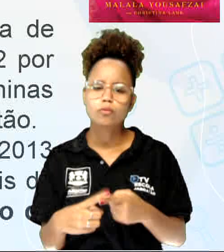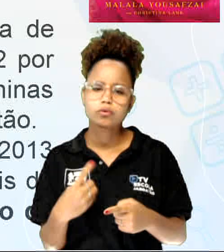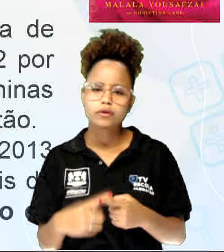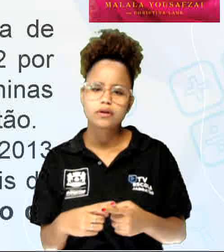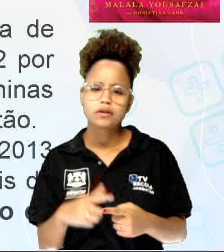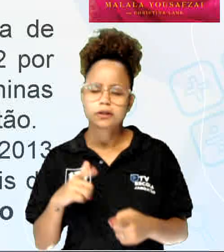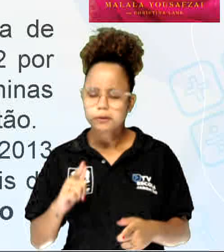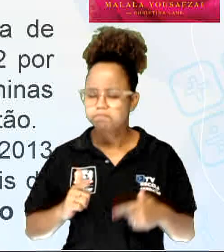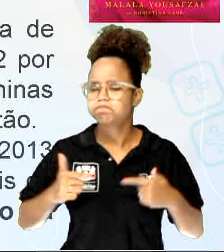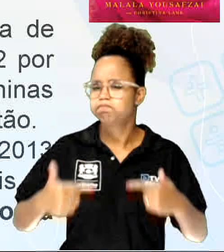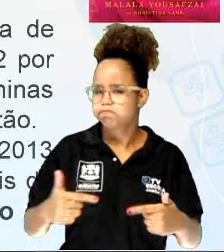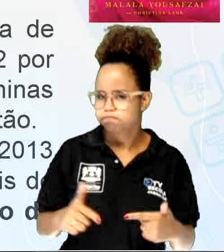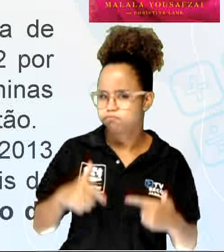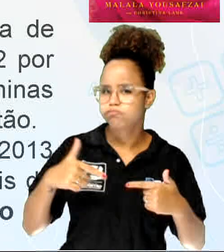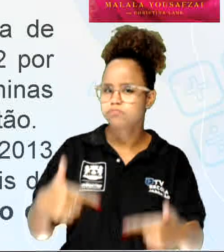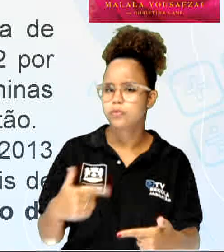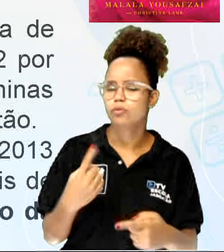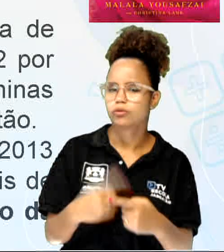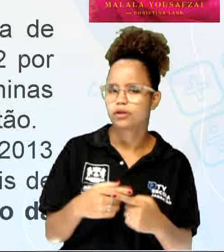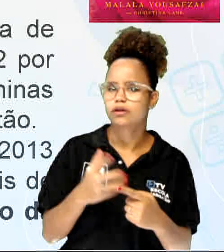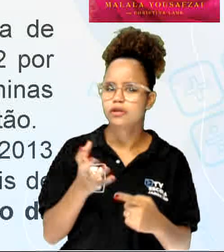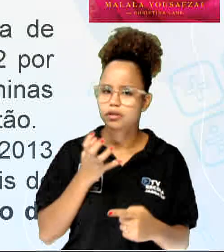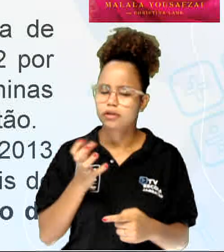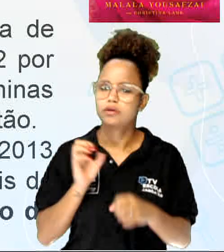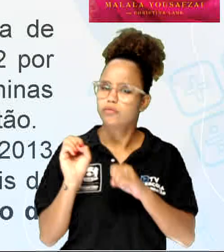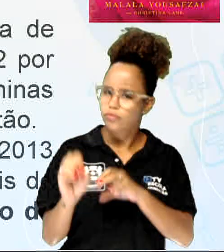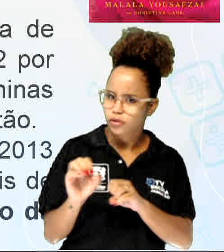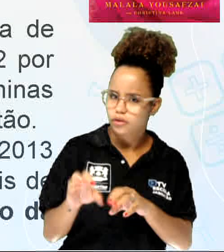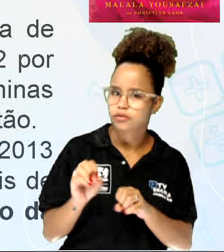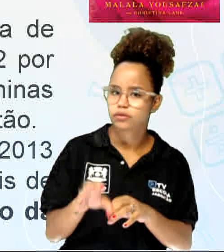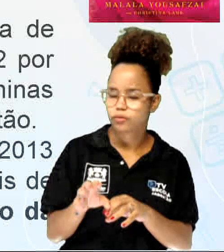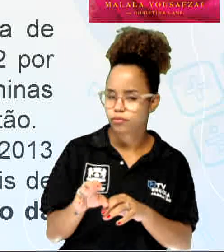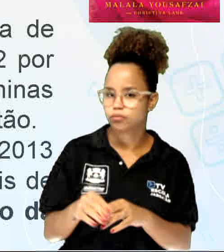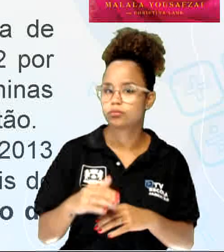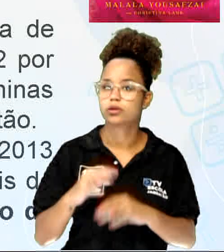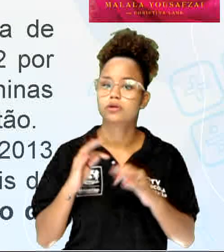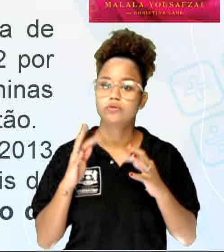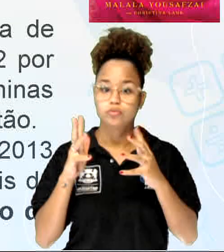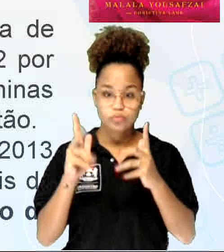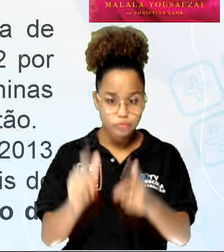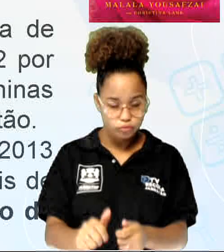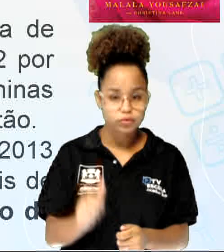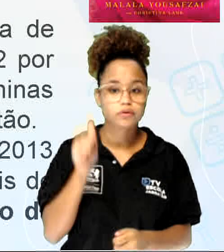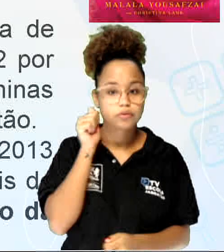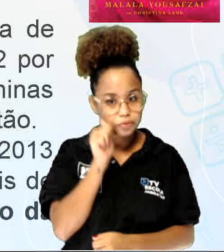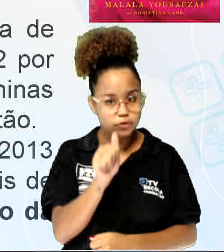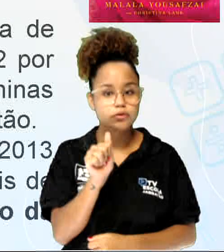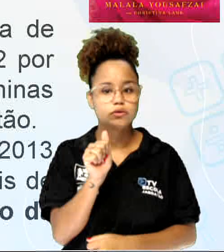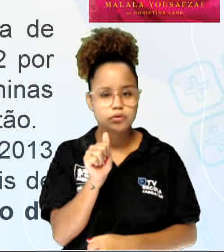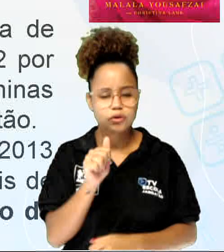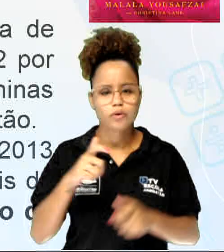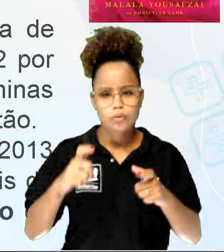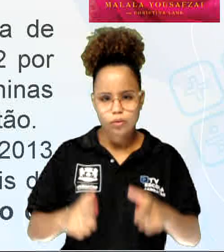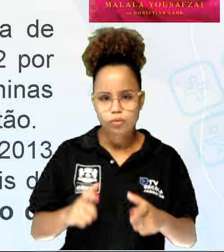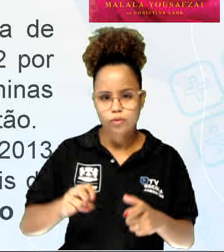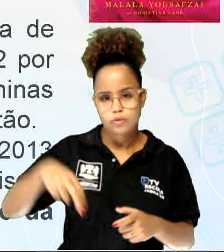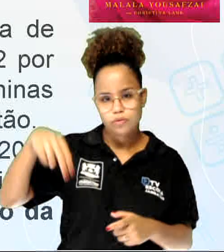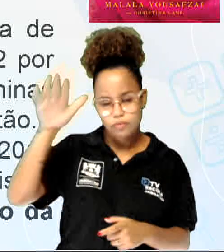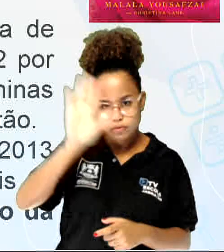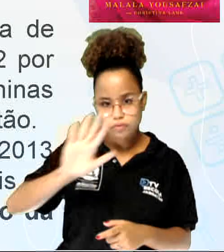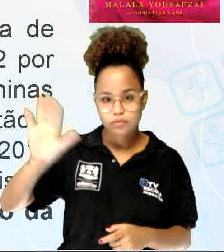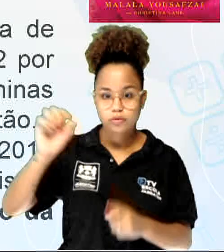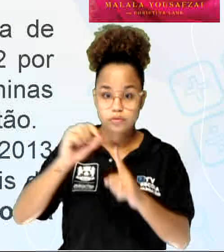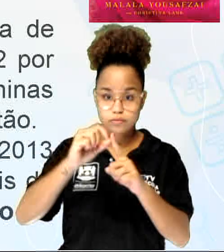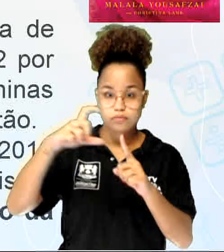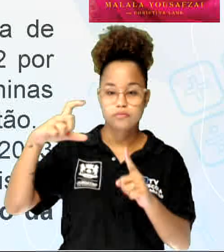militância a favor da educação de meninas, né? Em sua região natal, situada no noroeste do Paquistão.